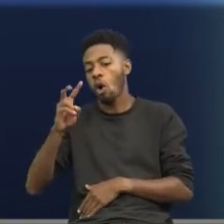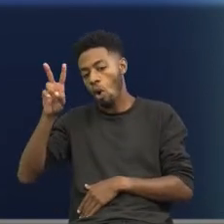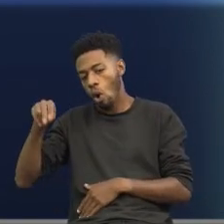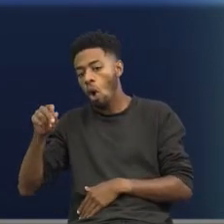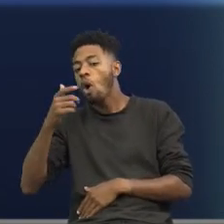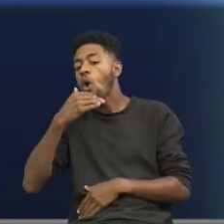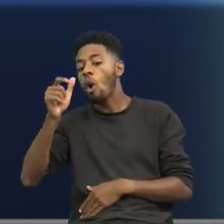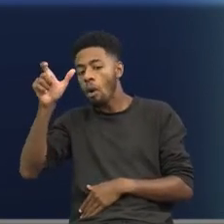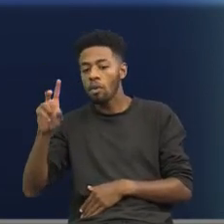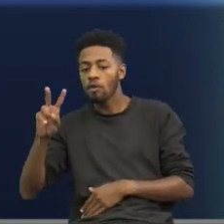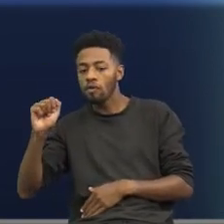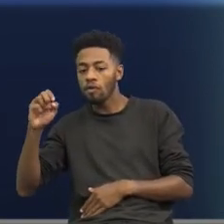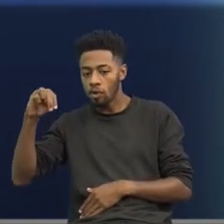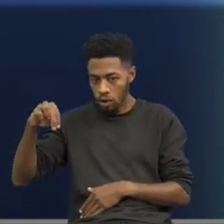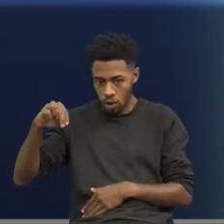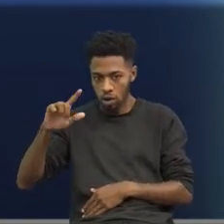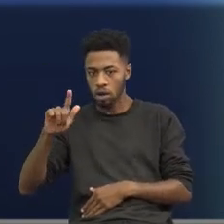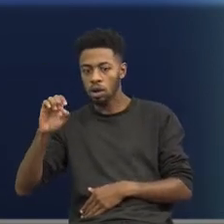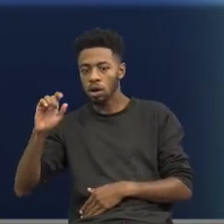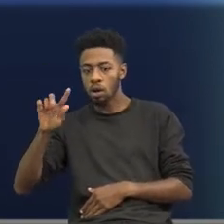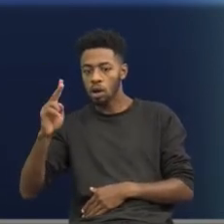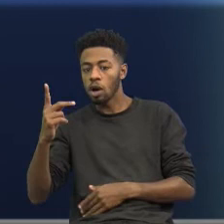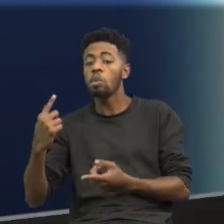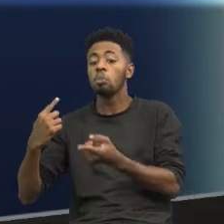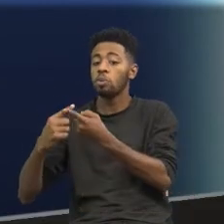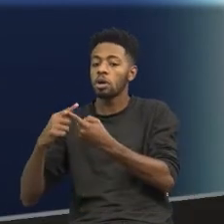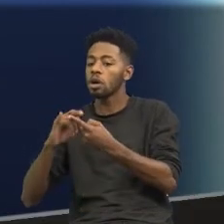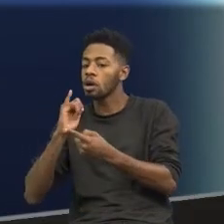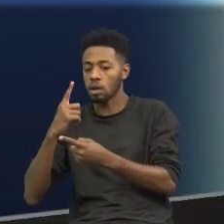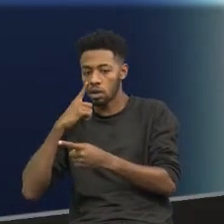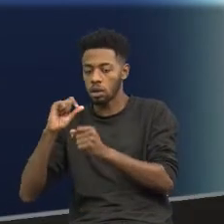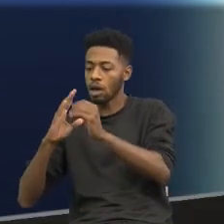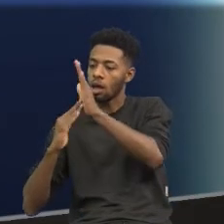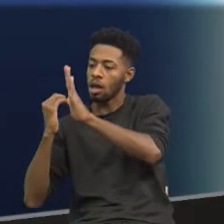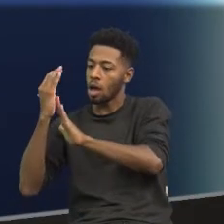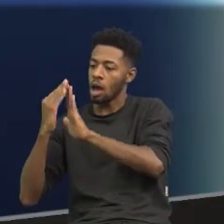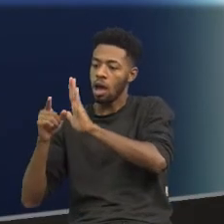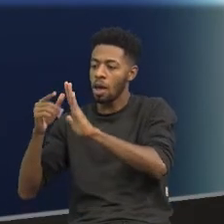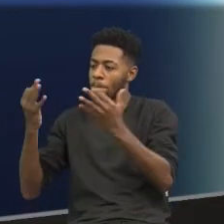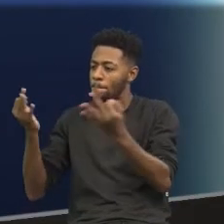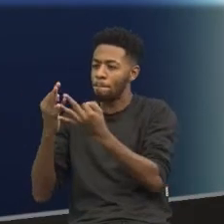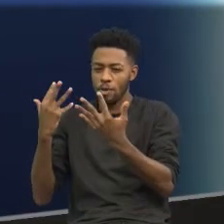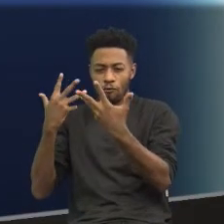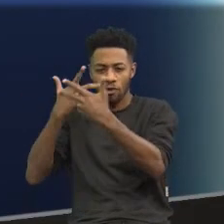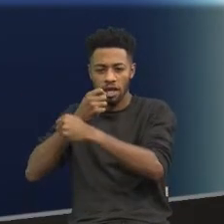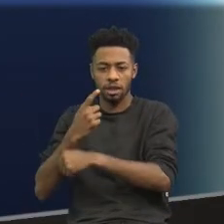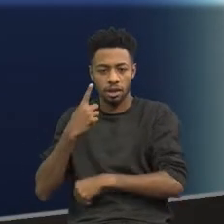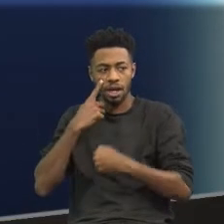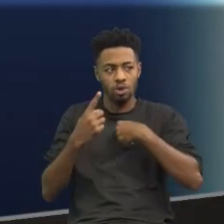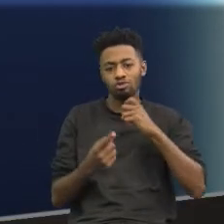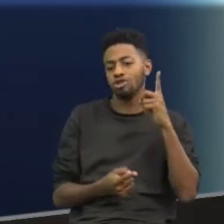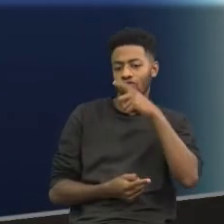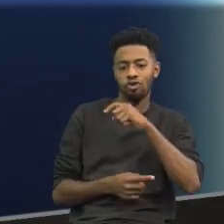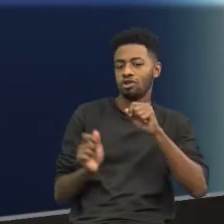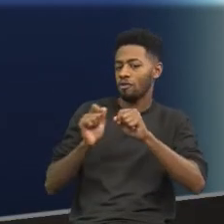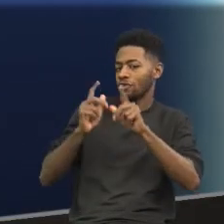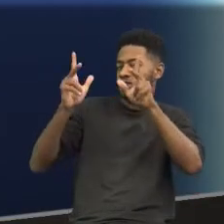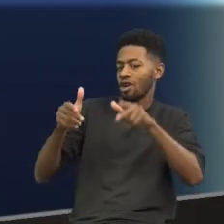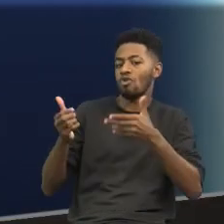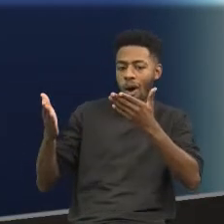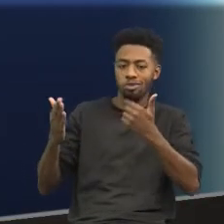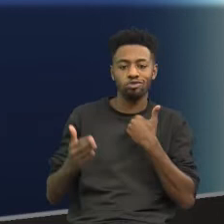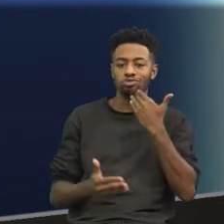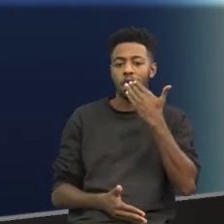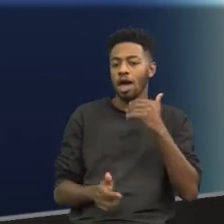inibição. É uma inibição porque a obra do Van Gogh é tão melhor que a dele que inibe a produção artística desse